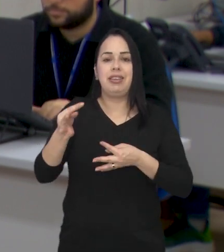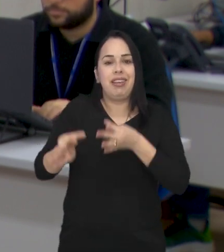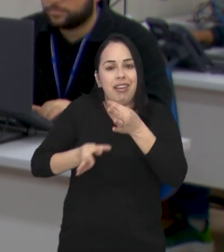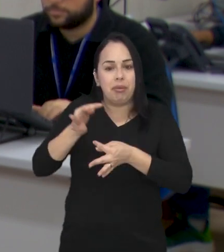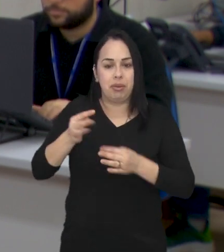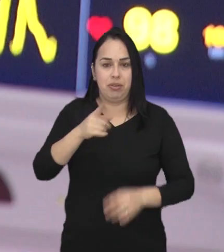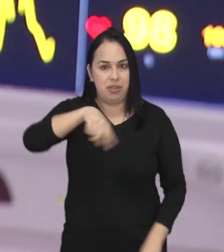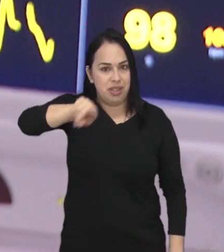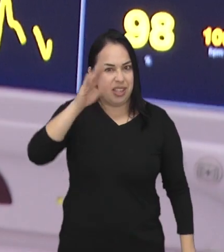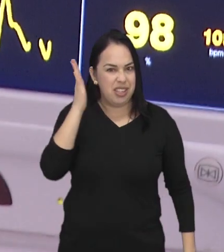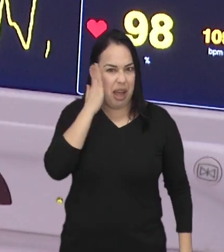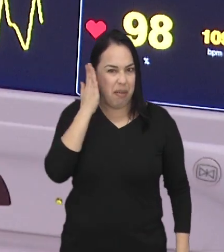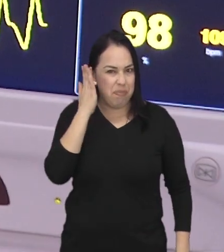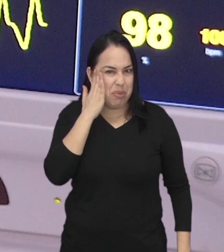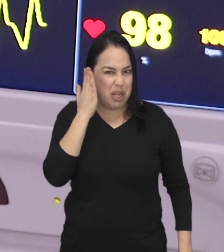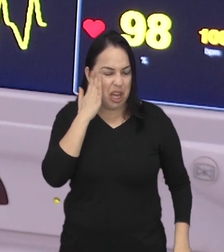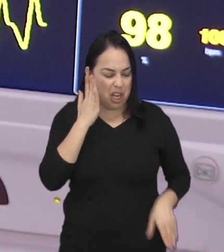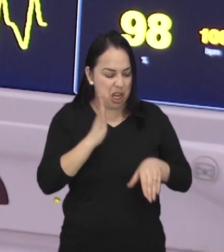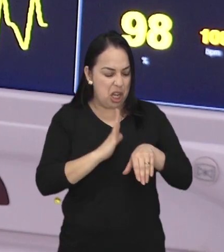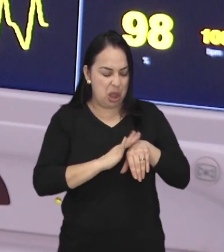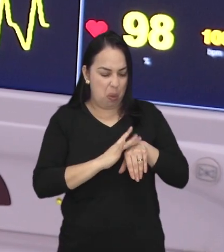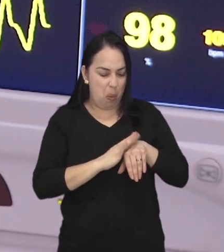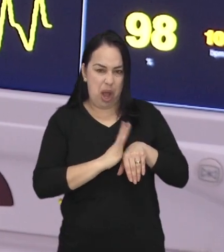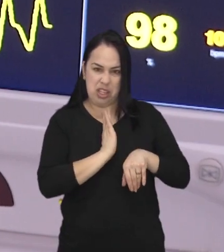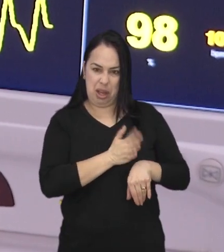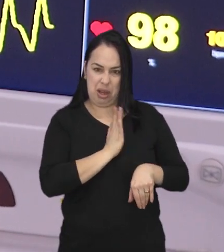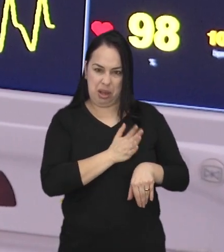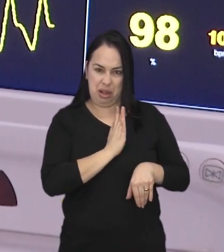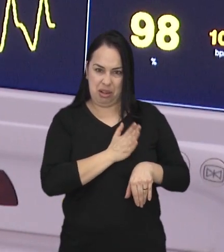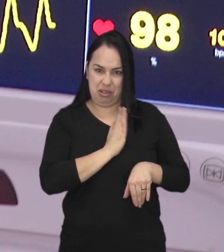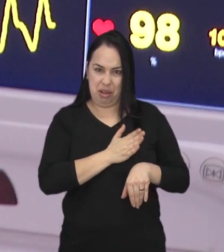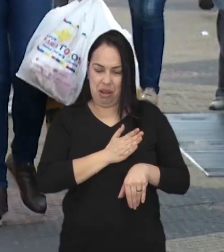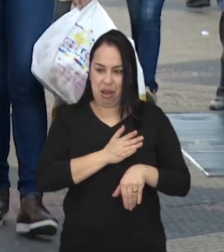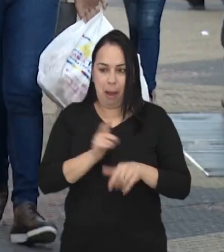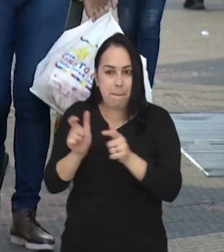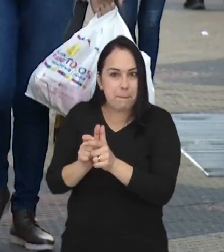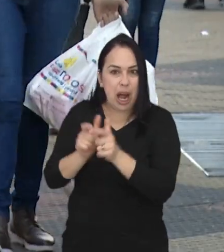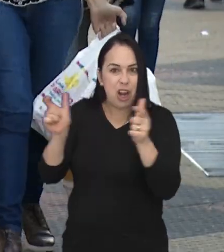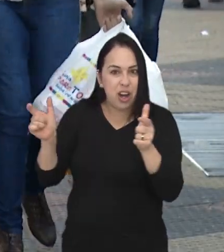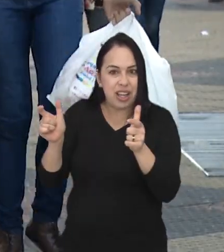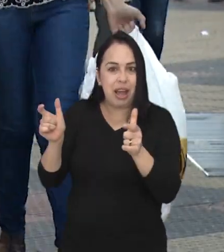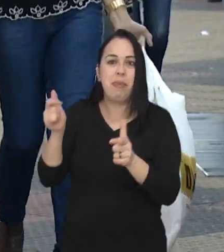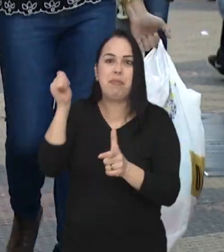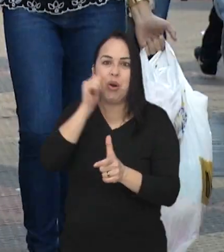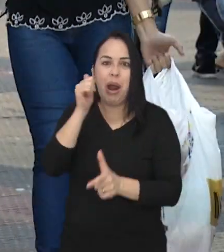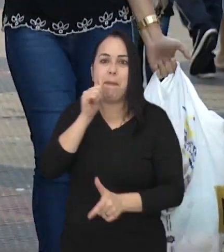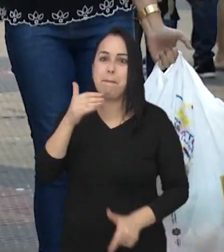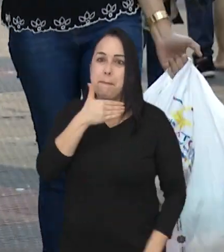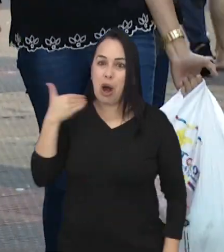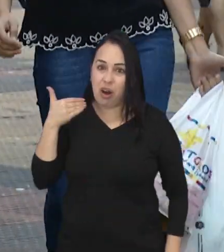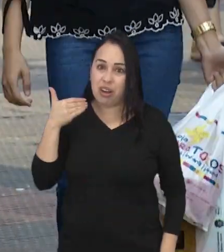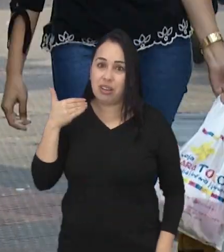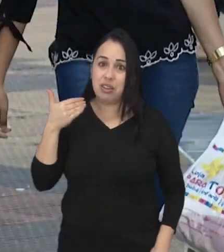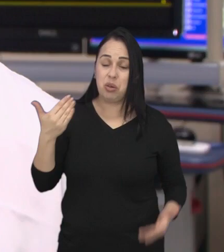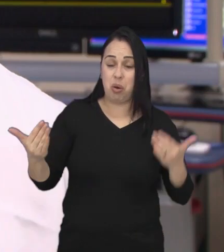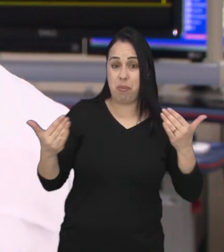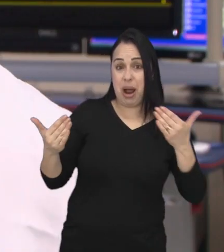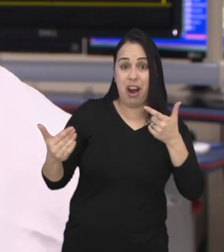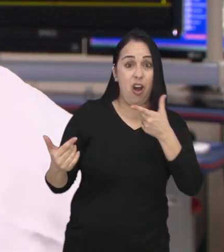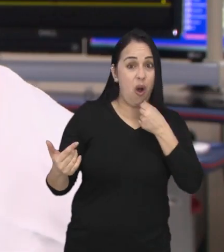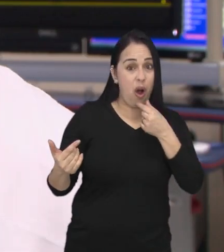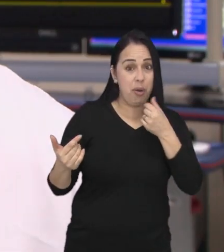tratamento. Você sabia que as doenças cardiovasculares matam mais mulheres do que homens no país?